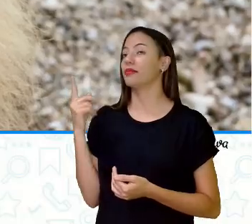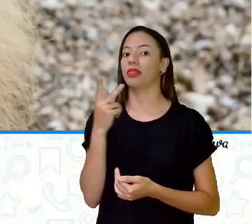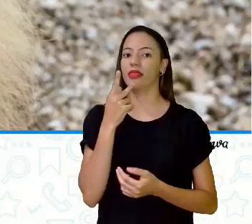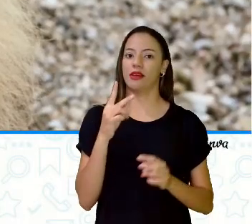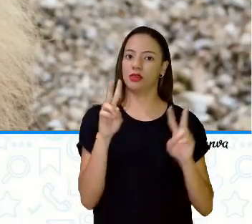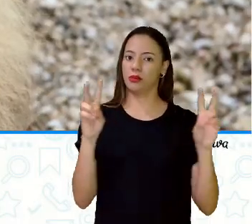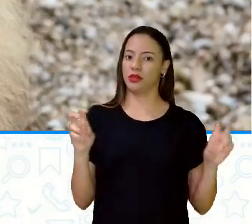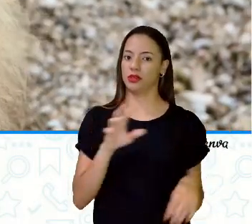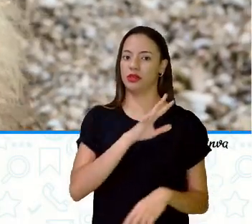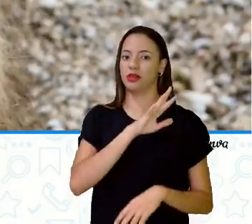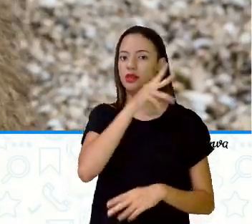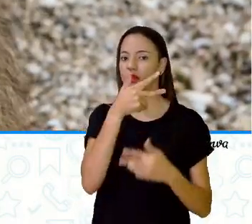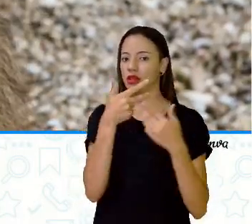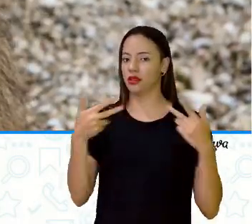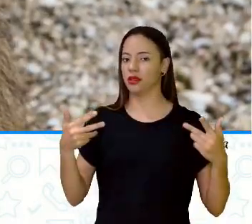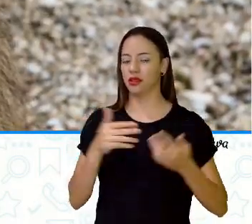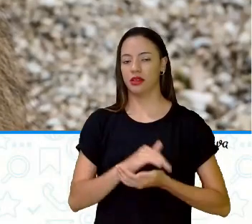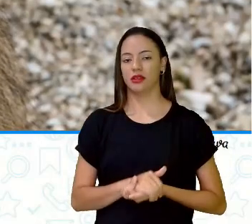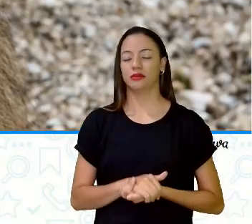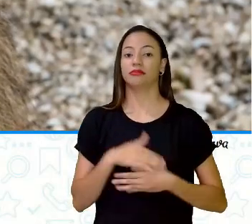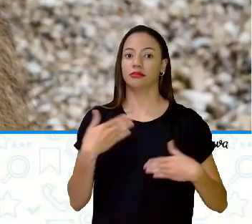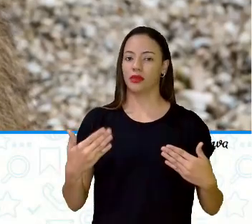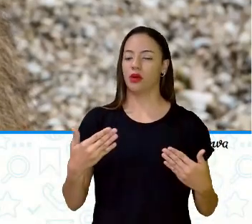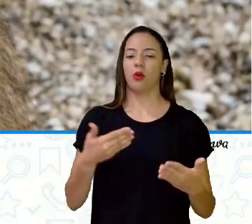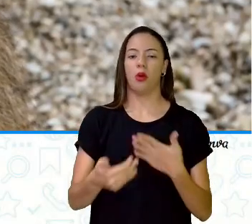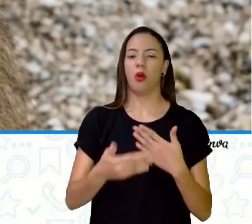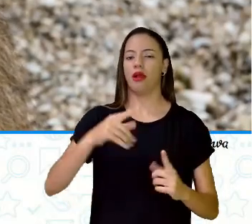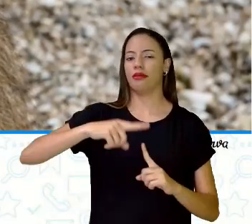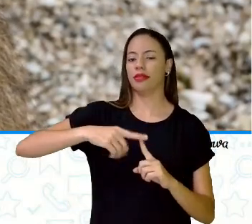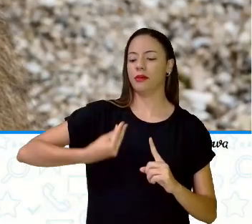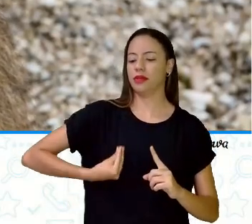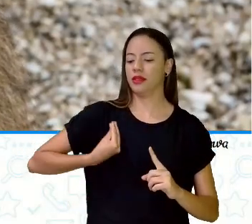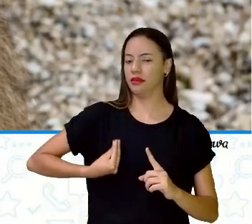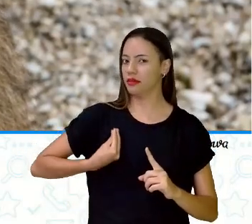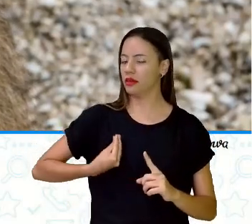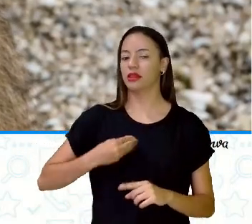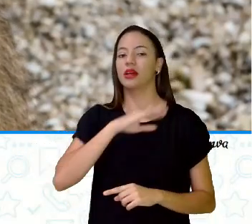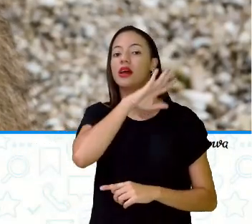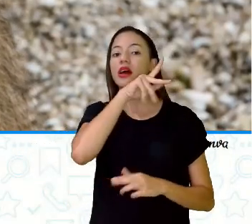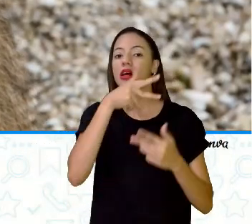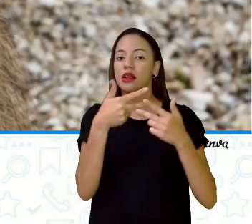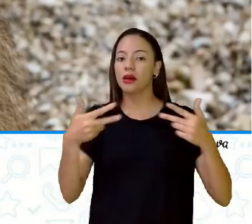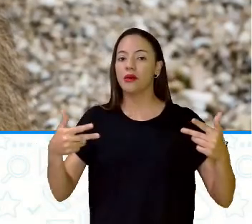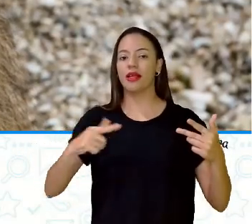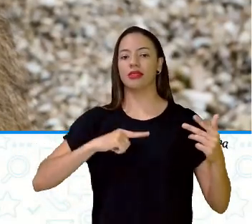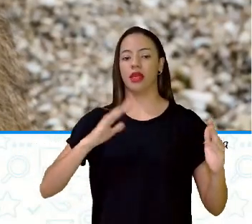Falando sobre os animais, né? Assim como todos os seres vivos, os animais possuem um ciclo vital.